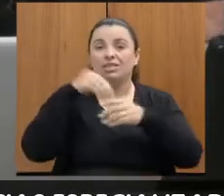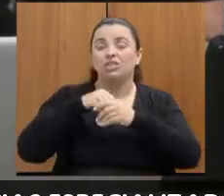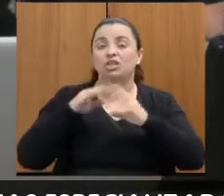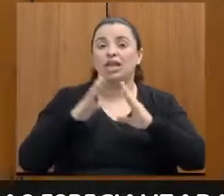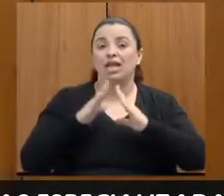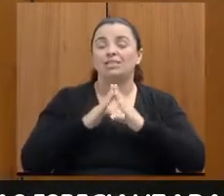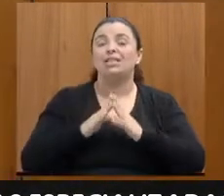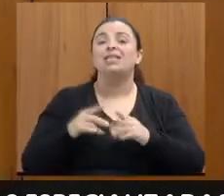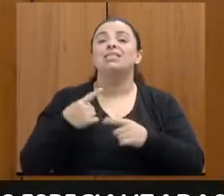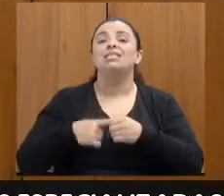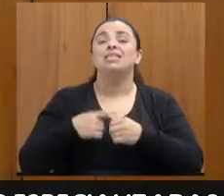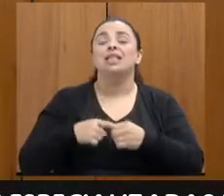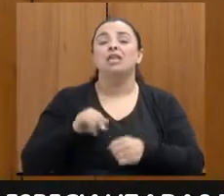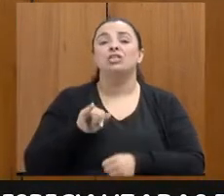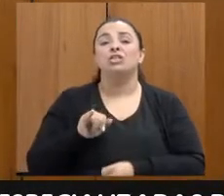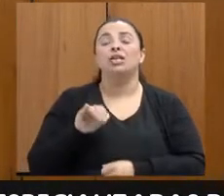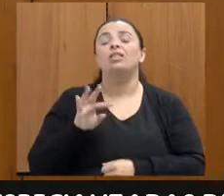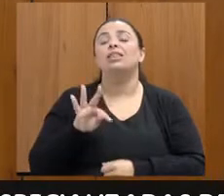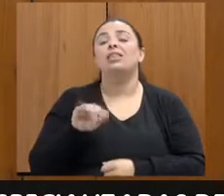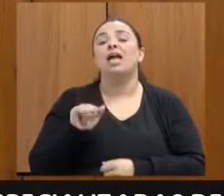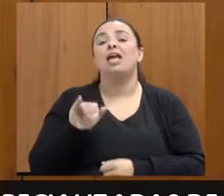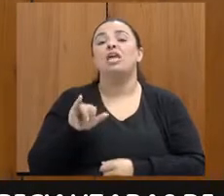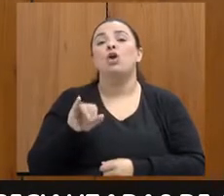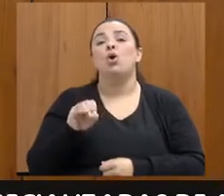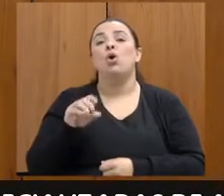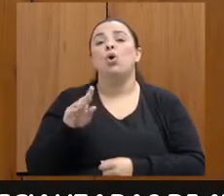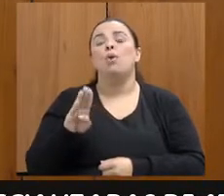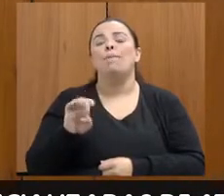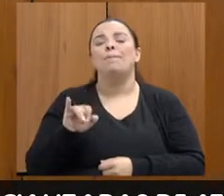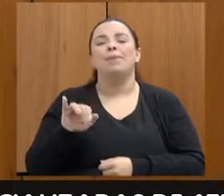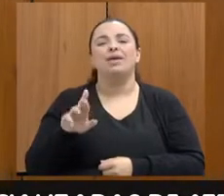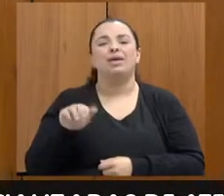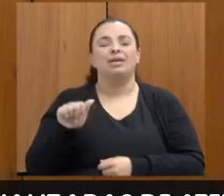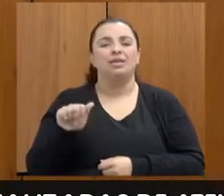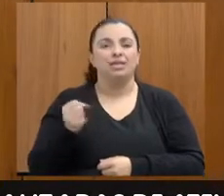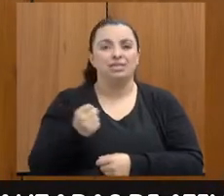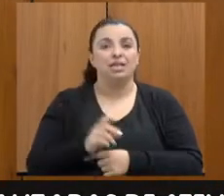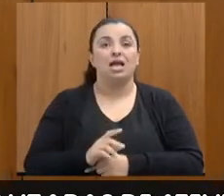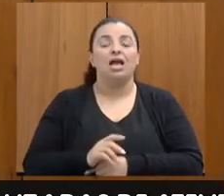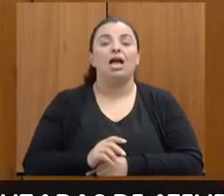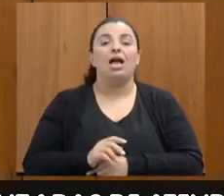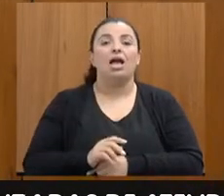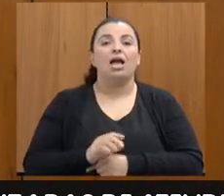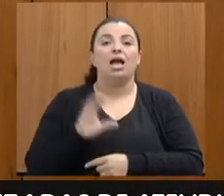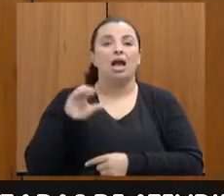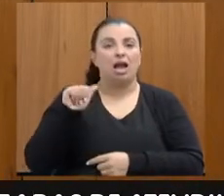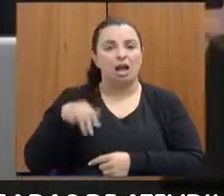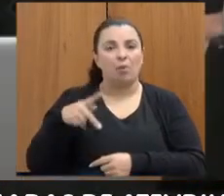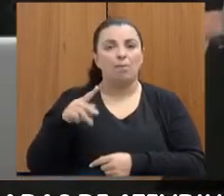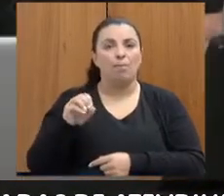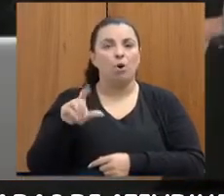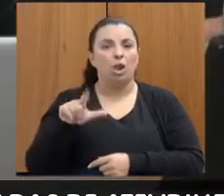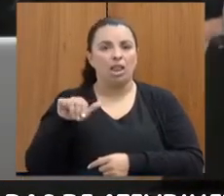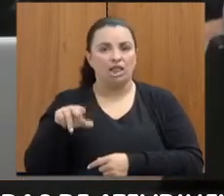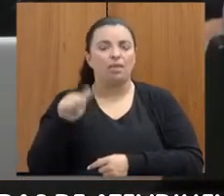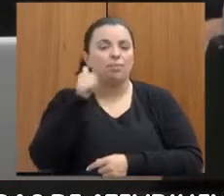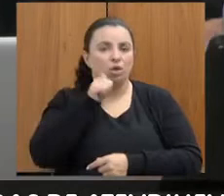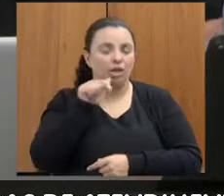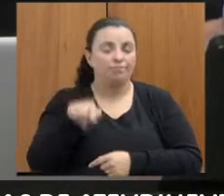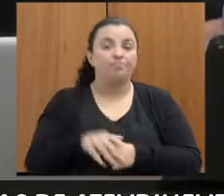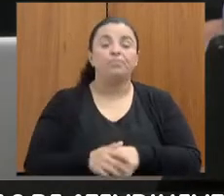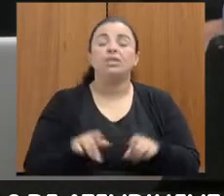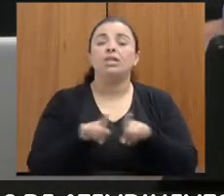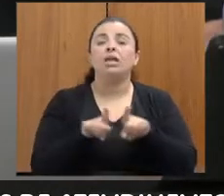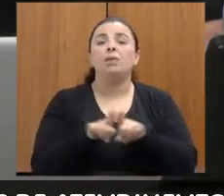Carla Patrícia Pereira Campolina. Nos acompanho aqui em formato virtual. Registro também a presença da